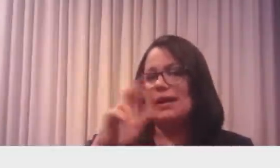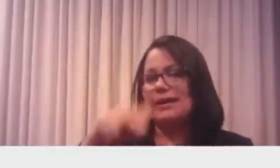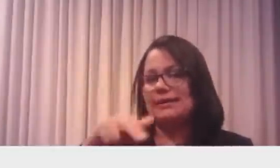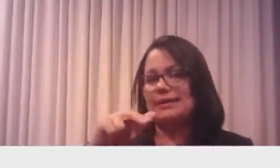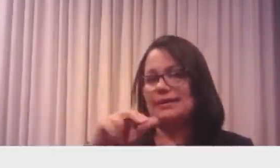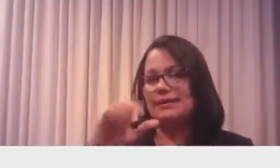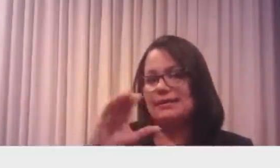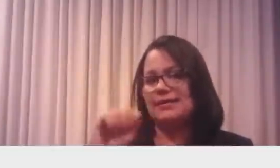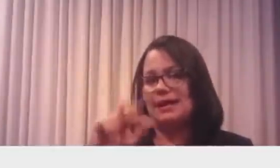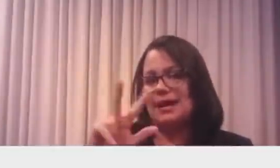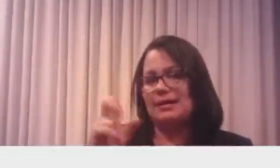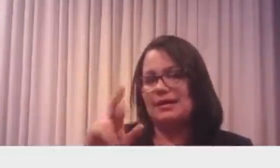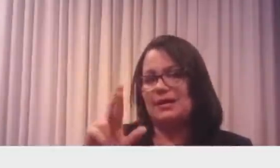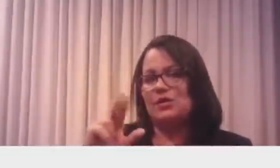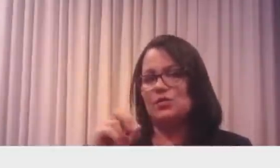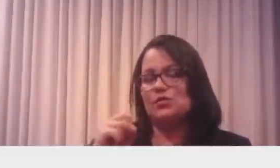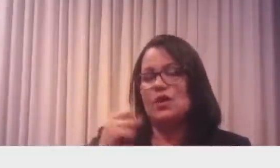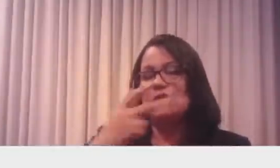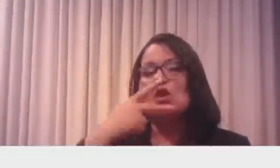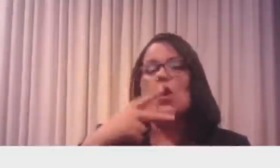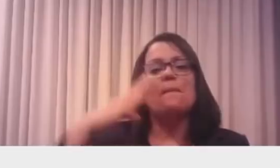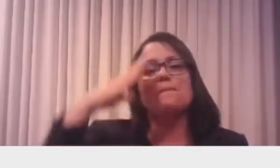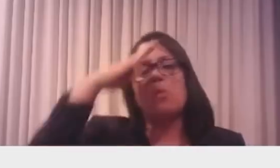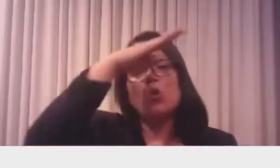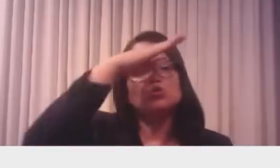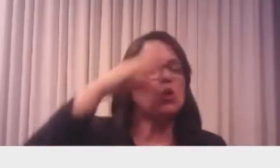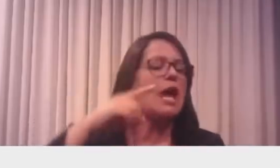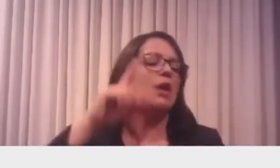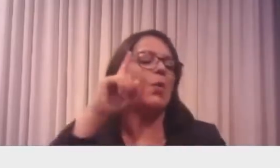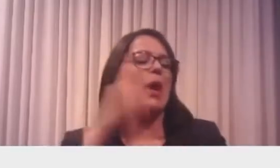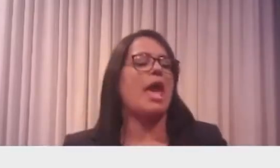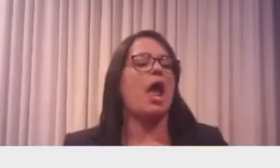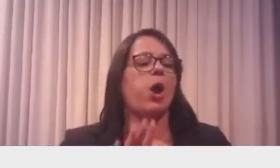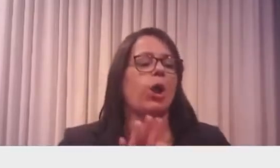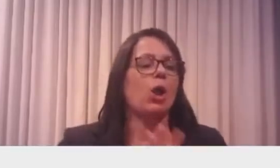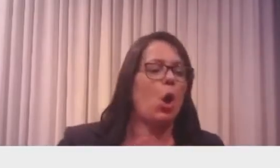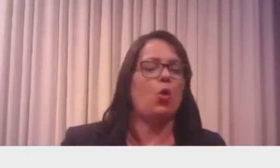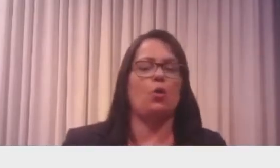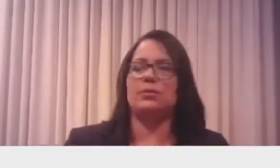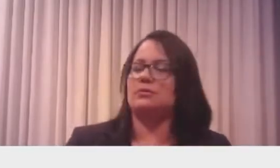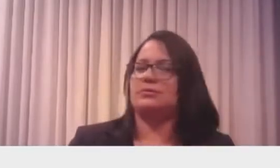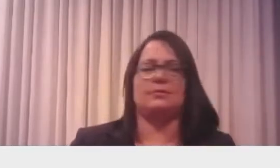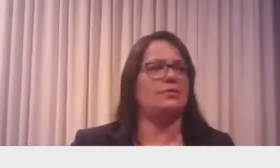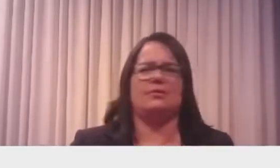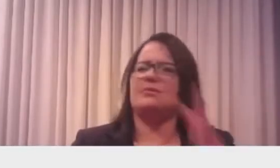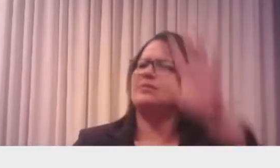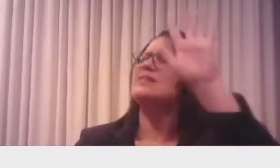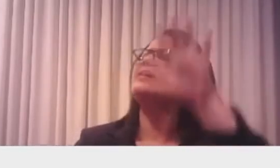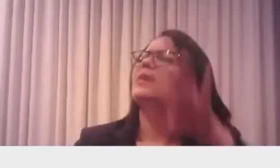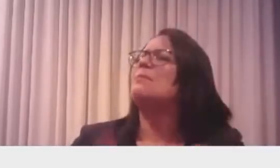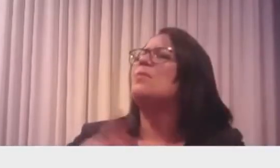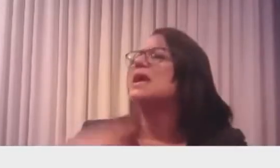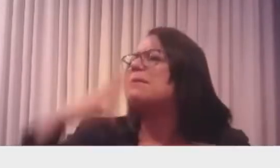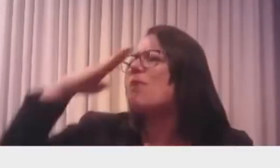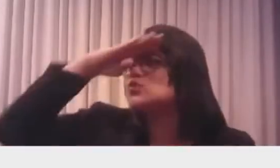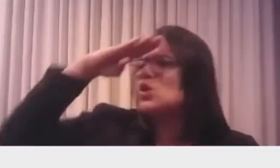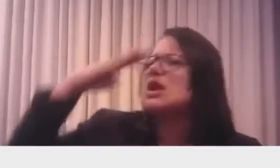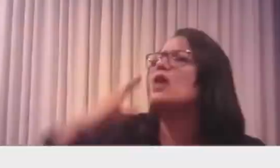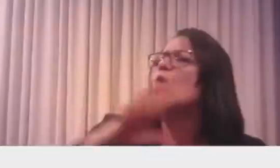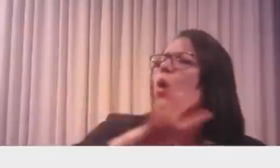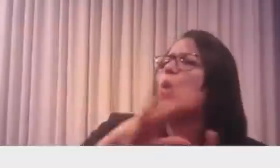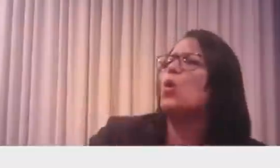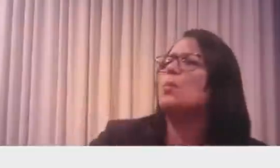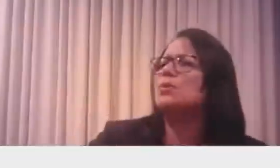O foi gasto? Corrupto. Gastou 50 milhões e não recebeu a vacina. Gastou 100 milhões e